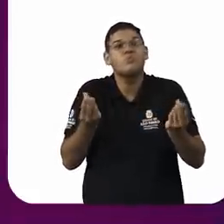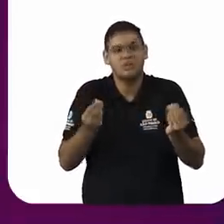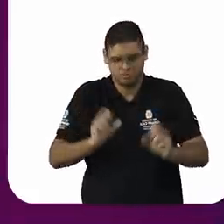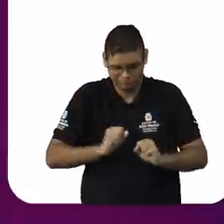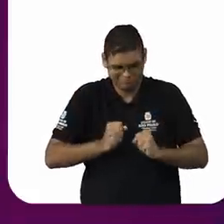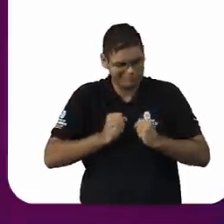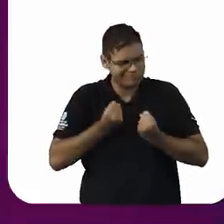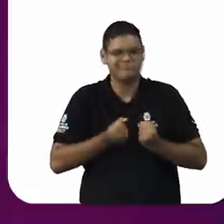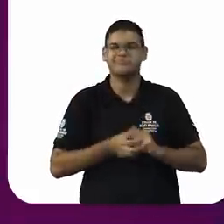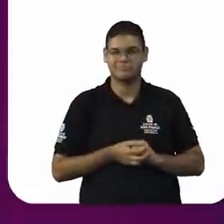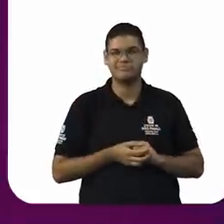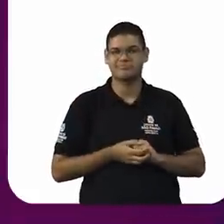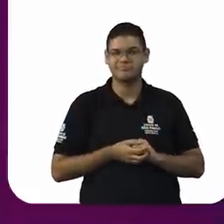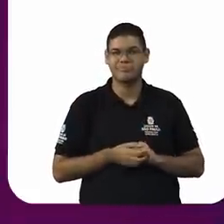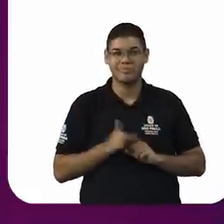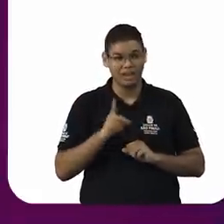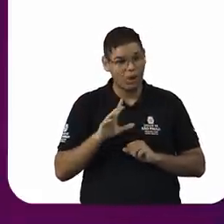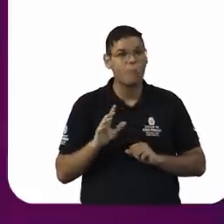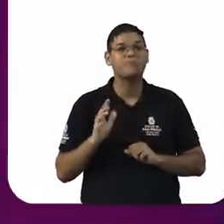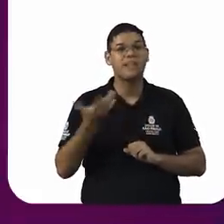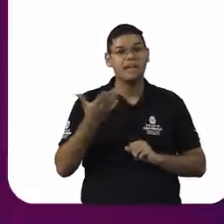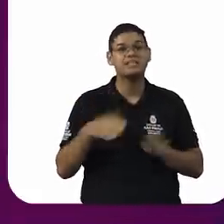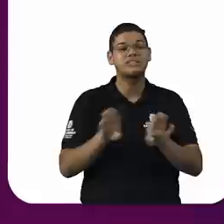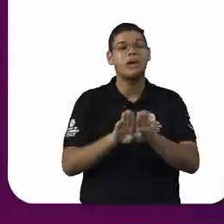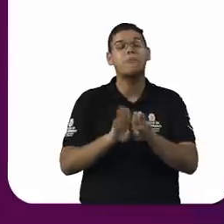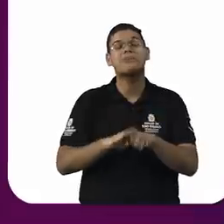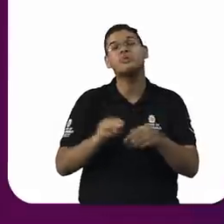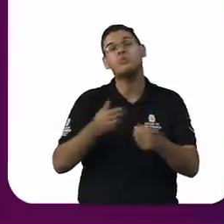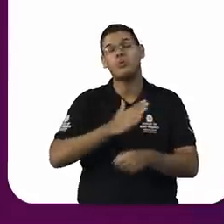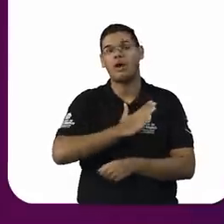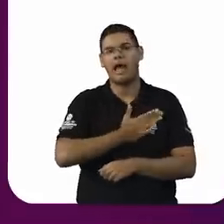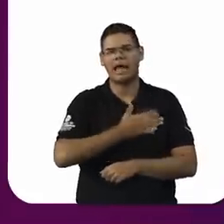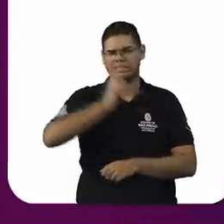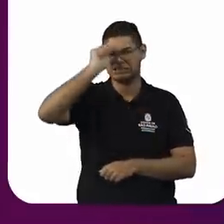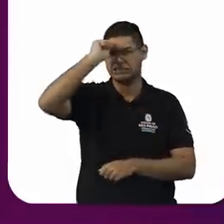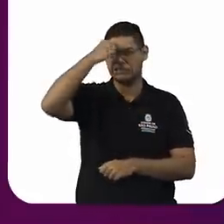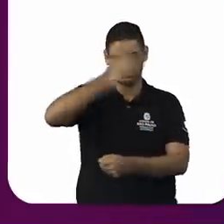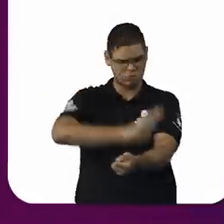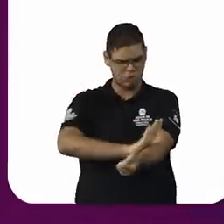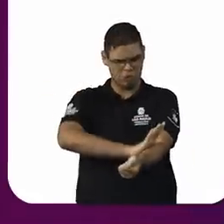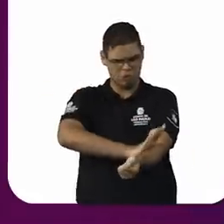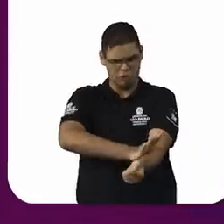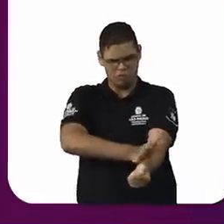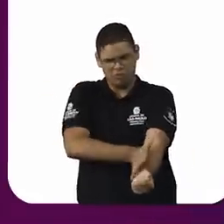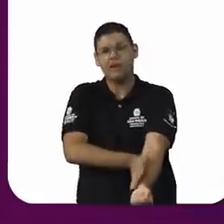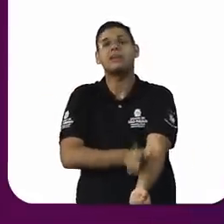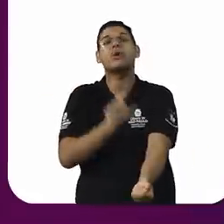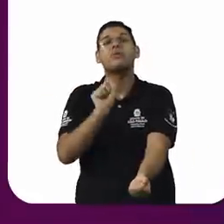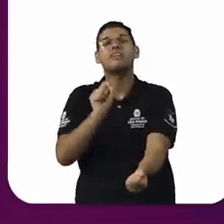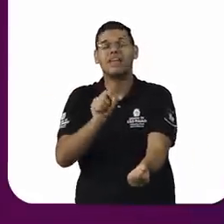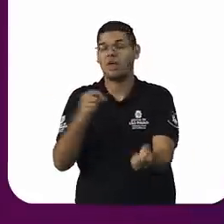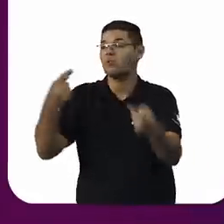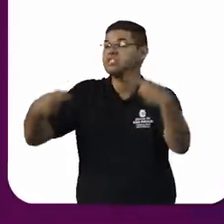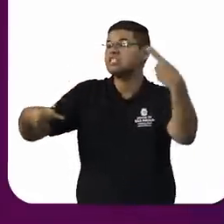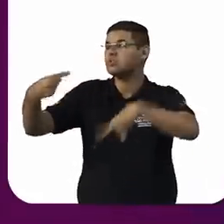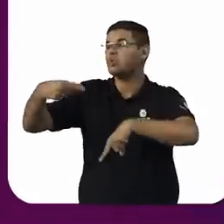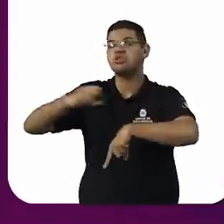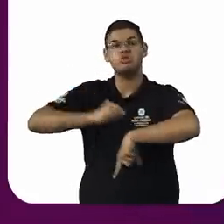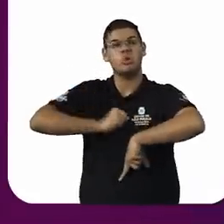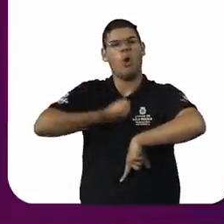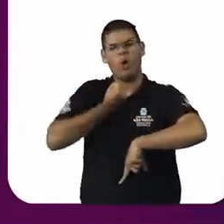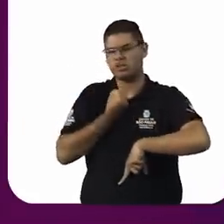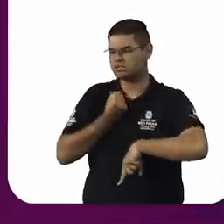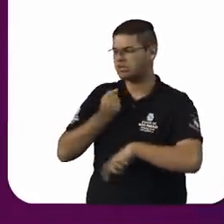decorrente da intolerância e do racismo religioso se manifesta, que é o discurso de ódio, que hoje é uma